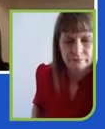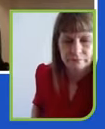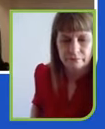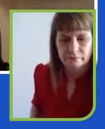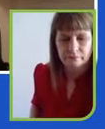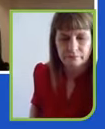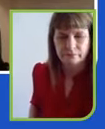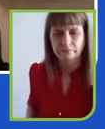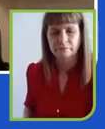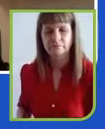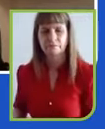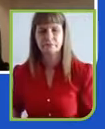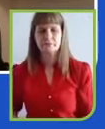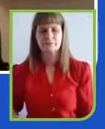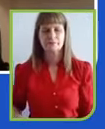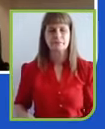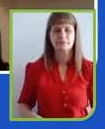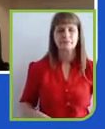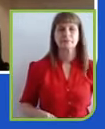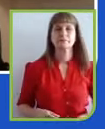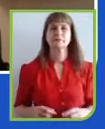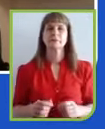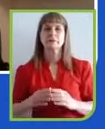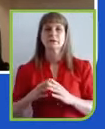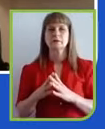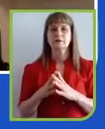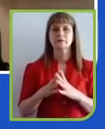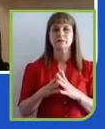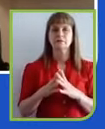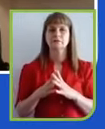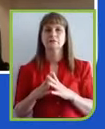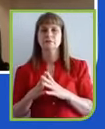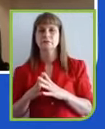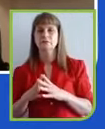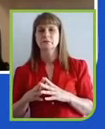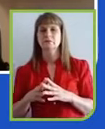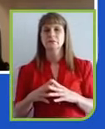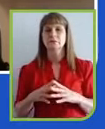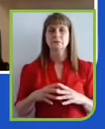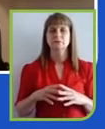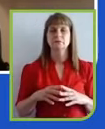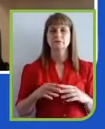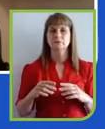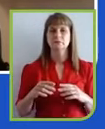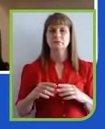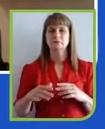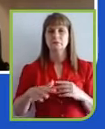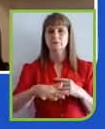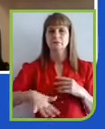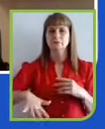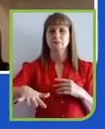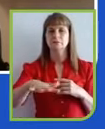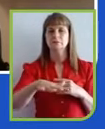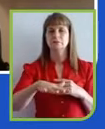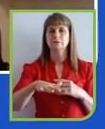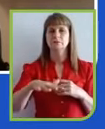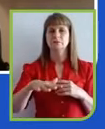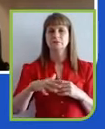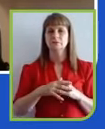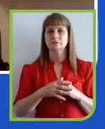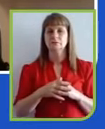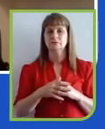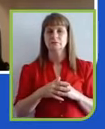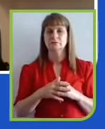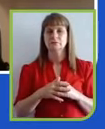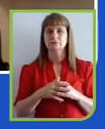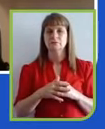inclusive no campo da saúde. E eu diria que no setor de telecomunicações nós também tivemos esse movimento pela primeira vez. Nós